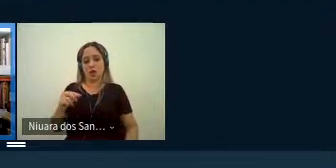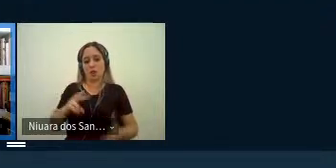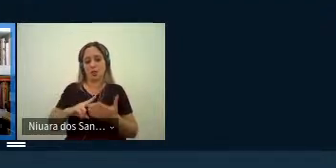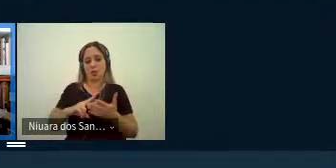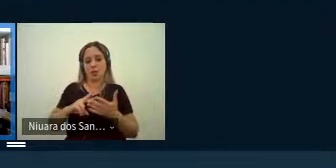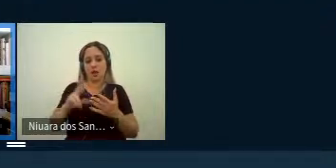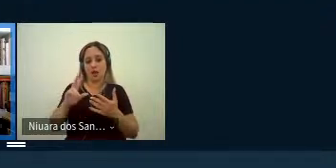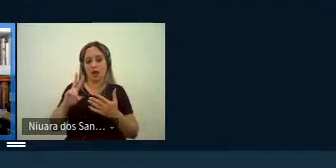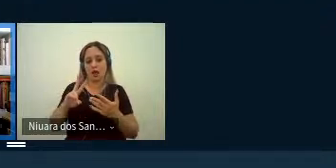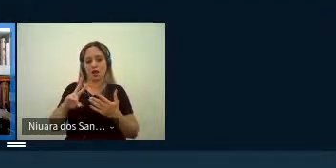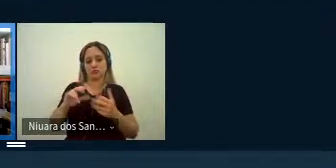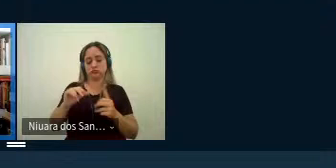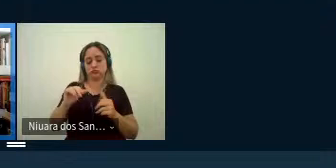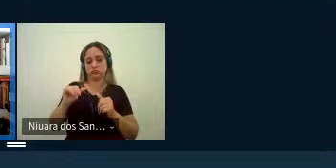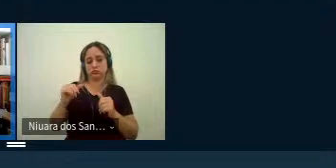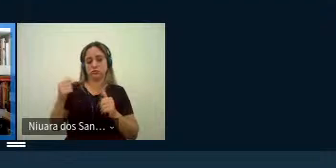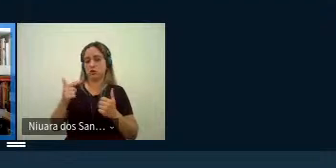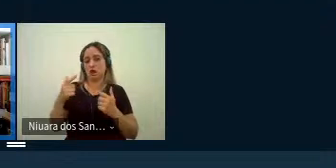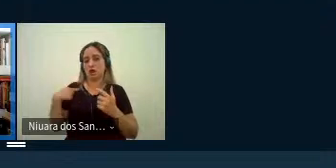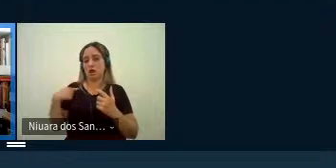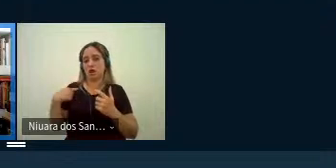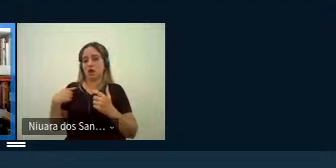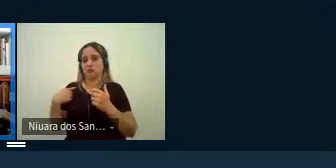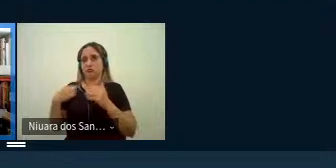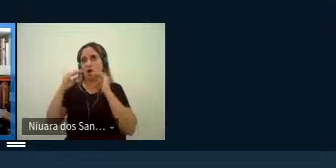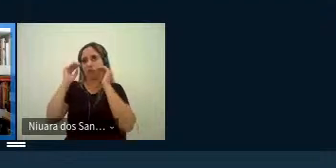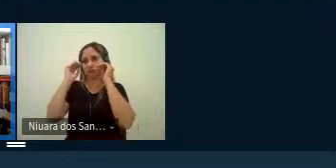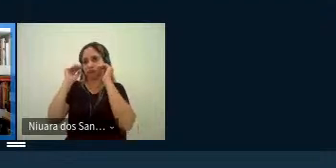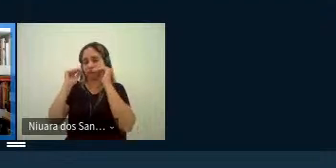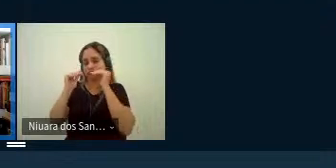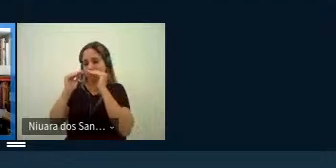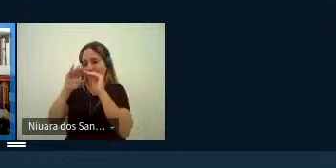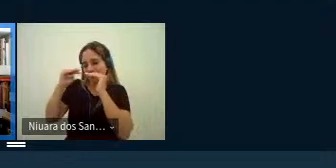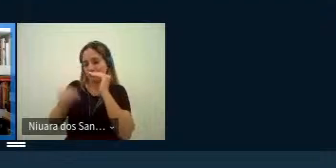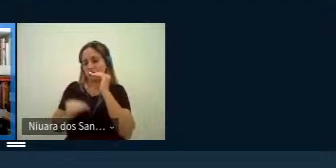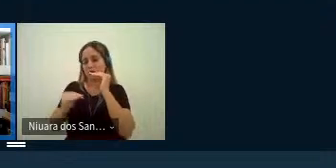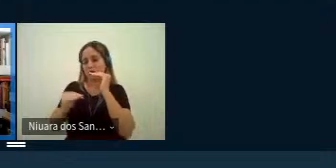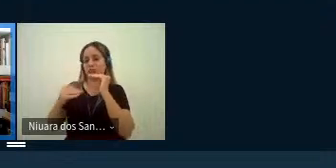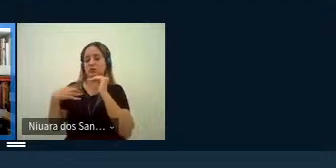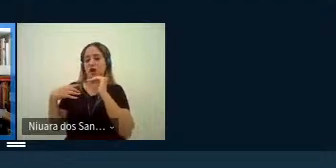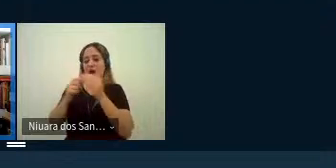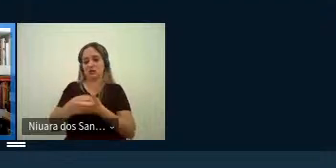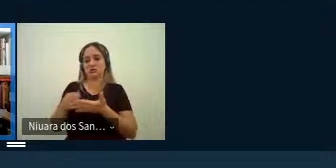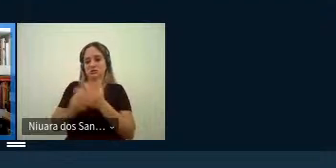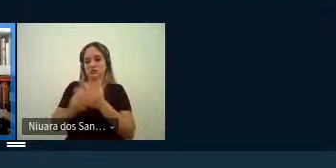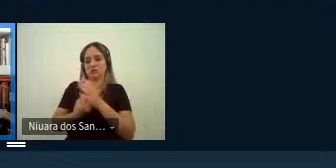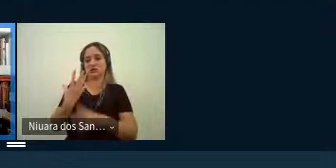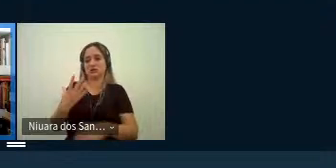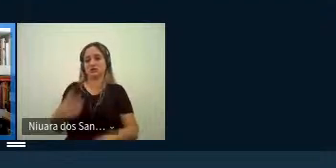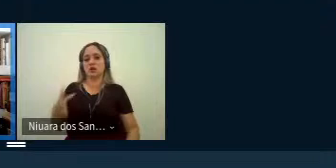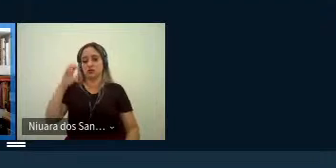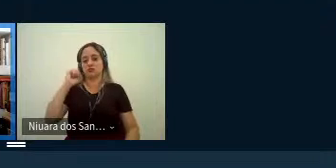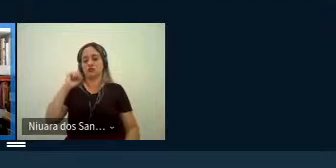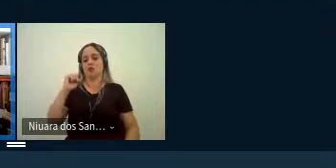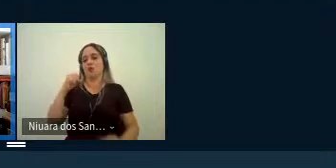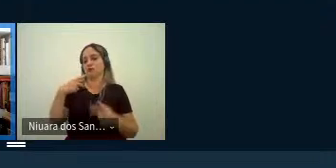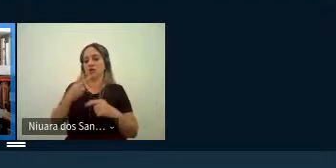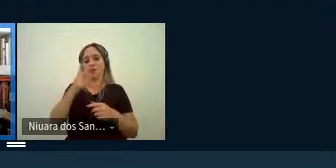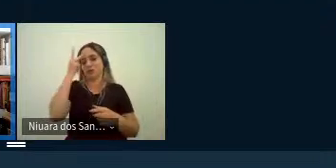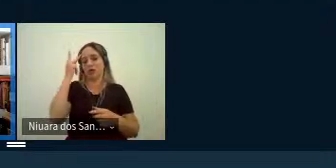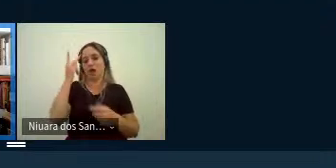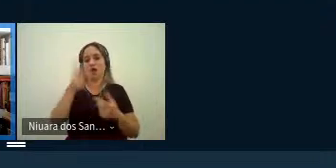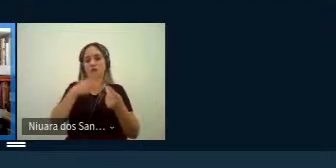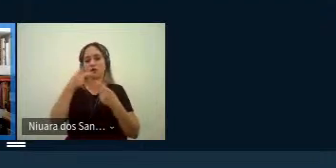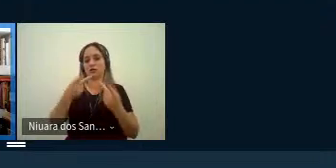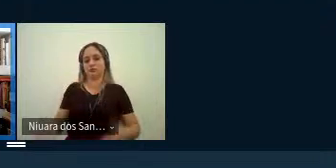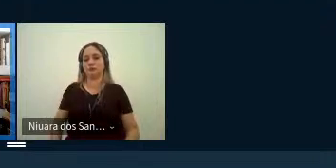secundária sem protagonismo inferior ao ato da escrita né a gente está muito a gente ouviu demais falar sobre isso né nós